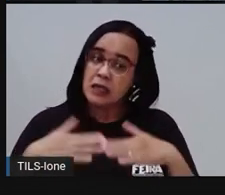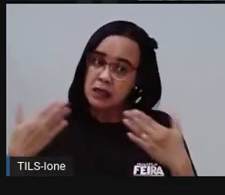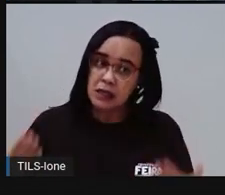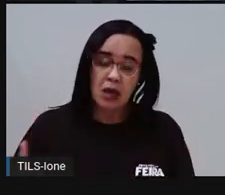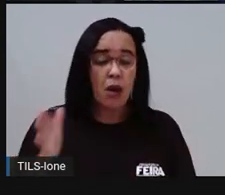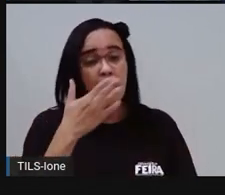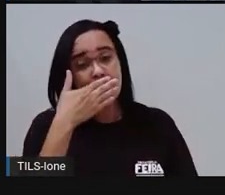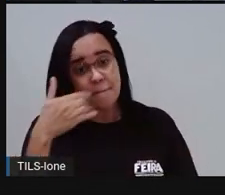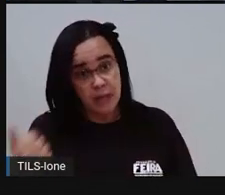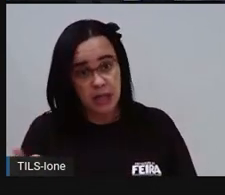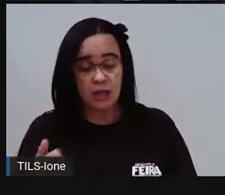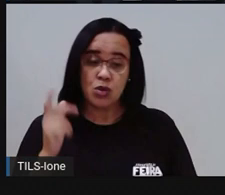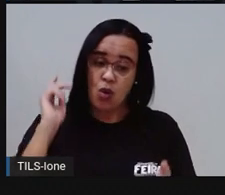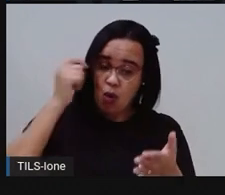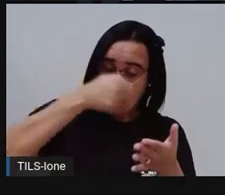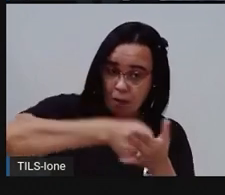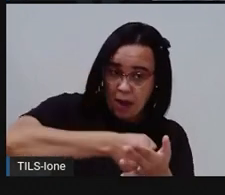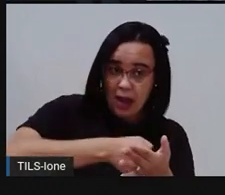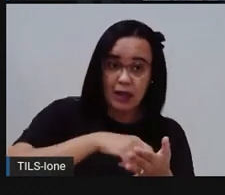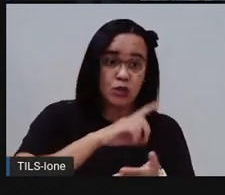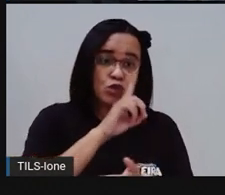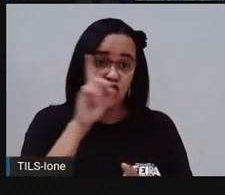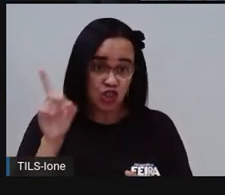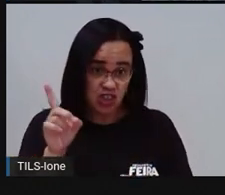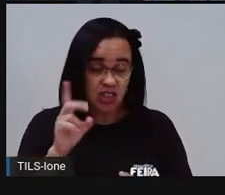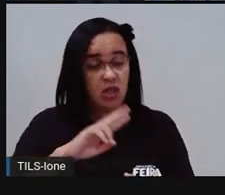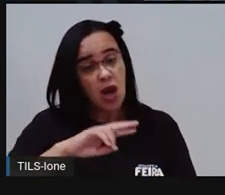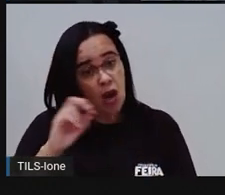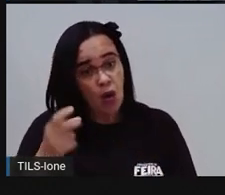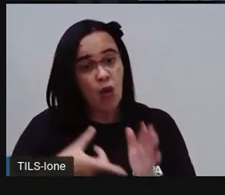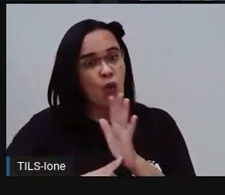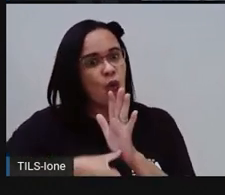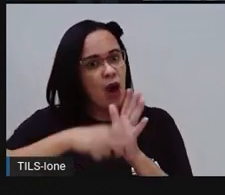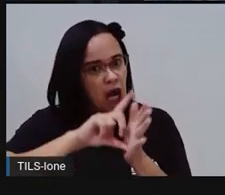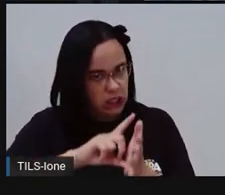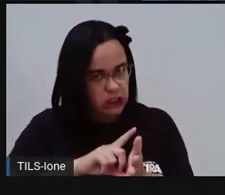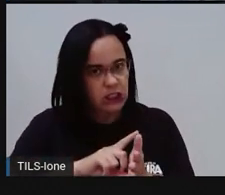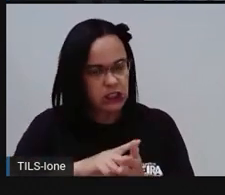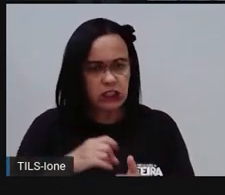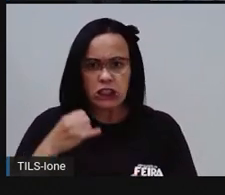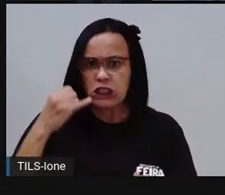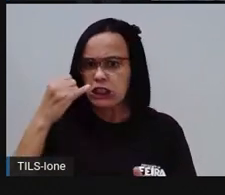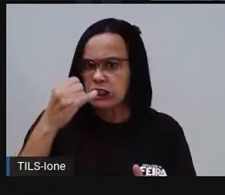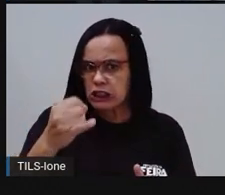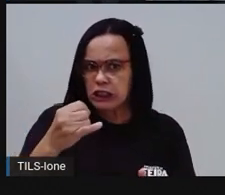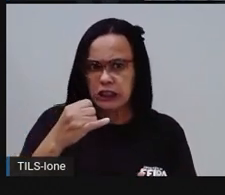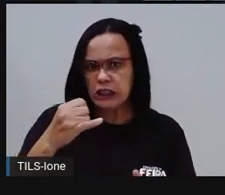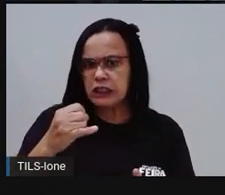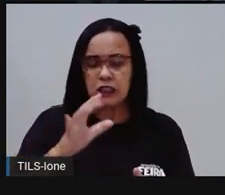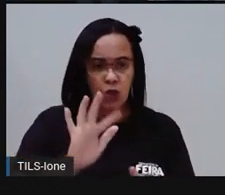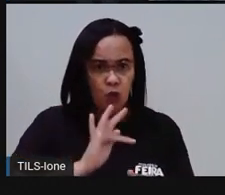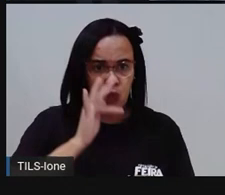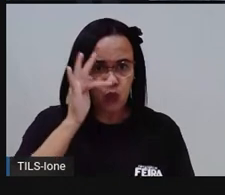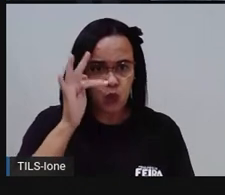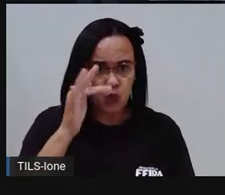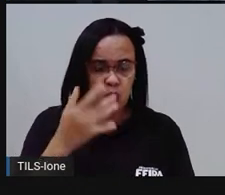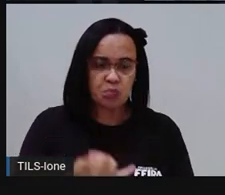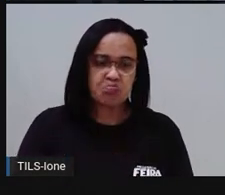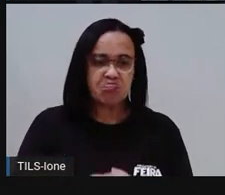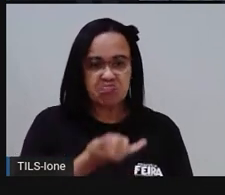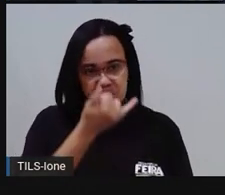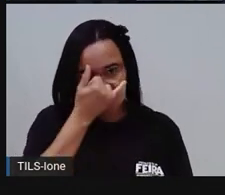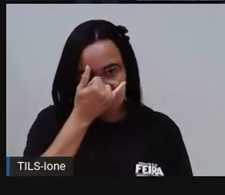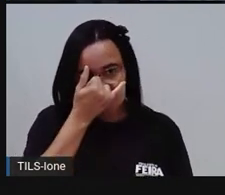né, as contas ou antes do vencimento ou até o dia do vencimento. Porque se passar, né, a família paga multa, tá bom?